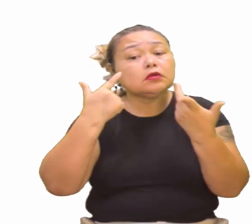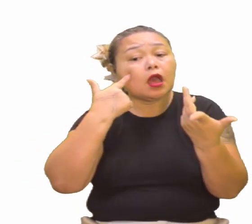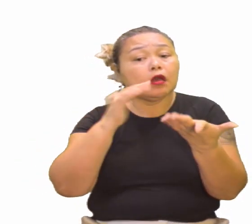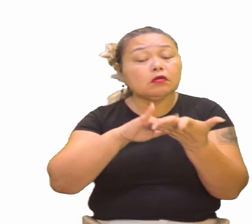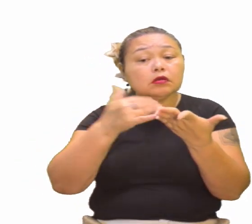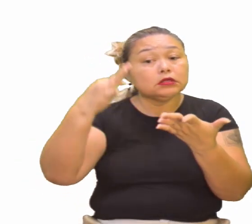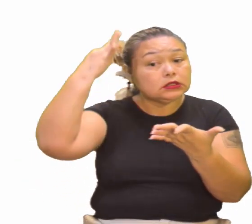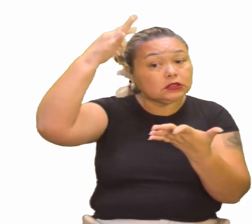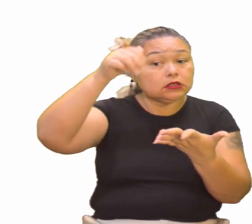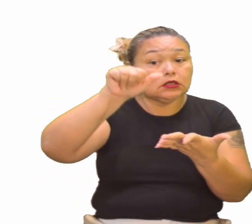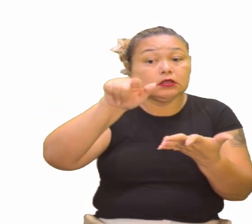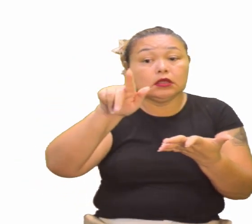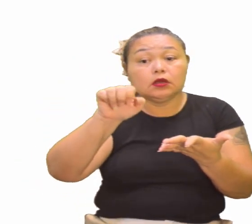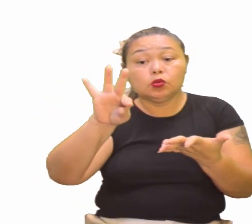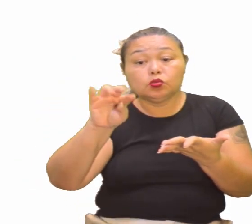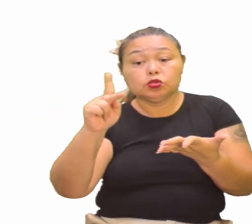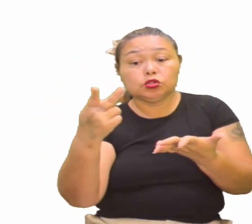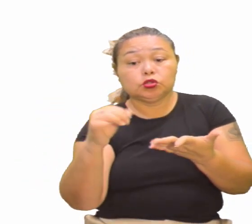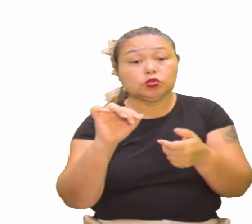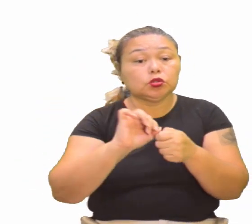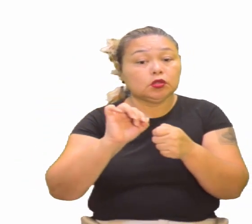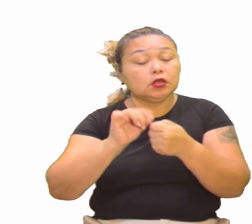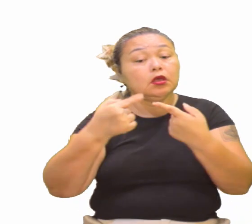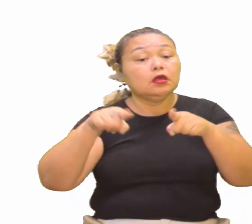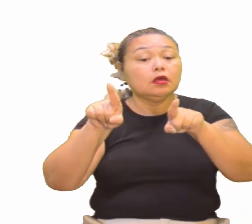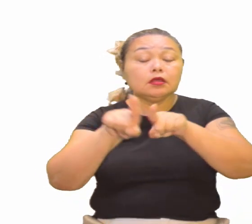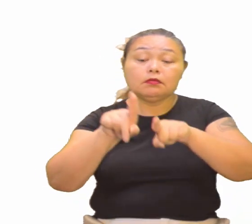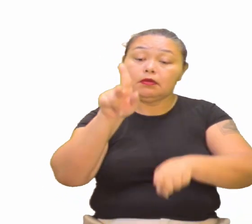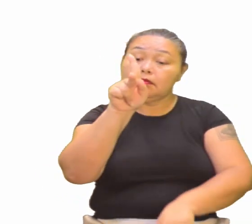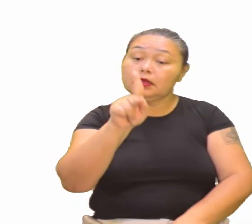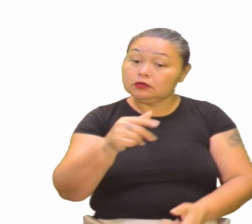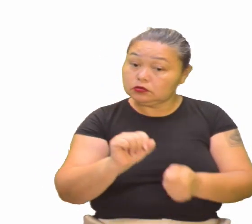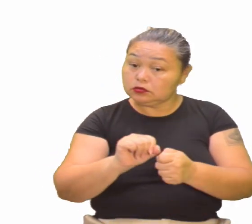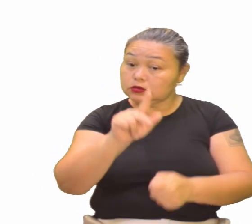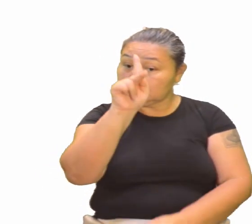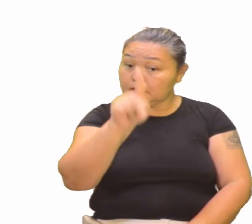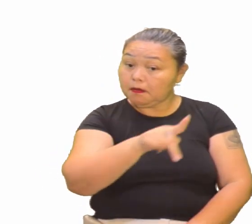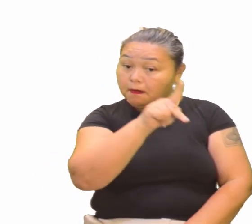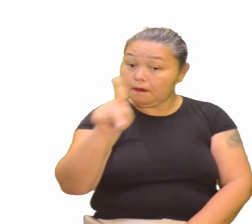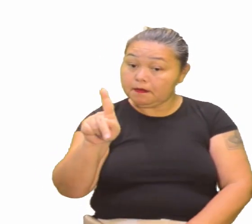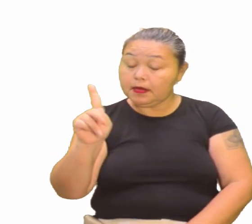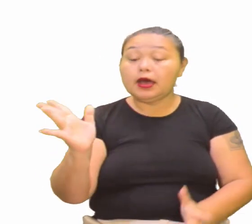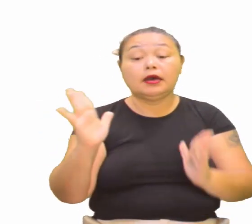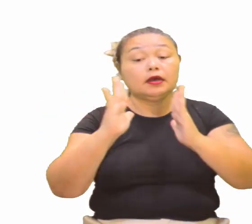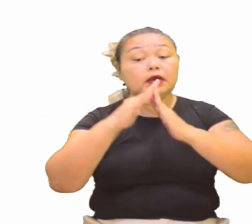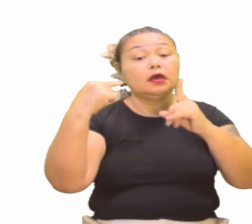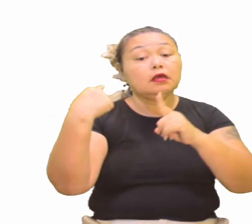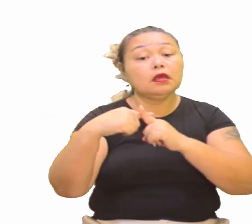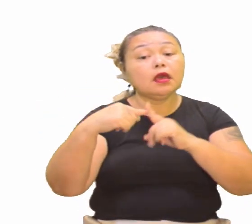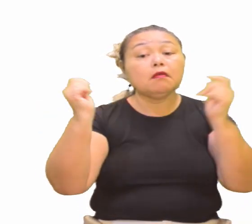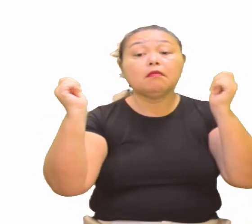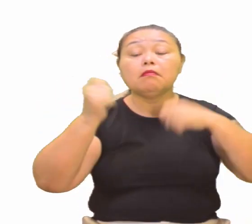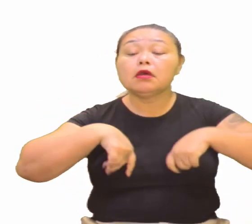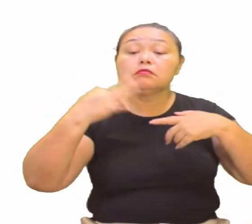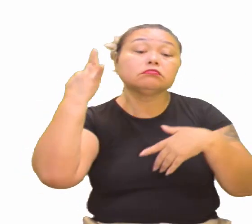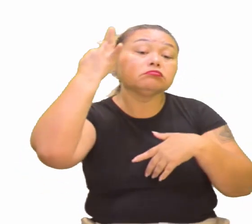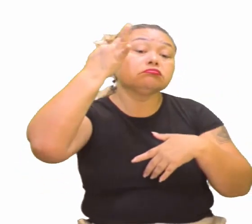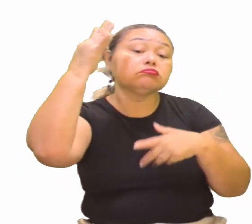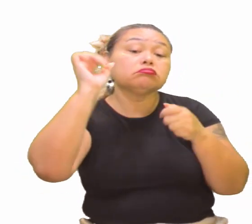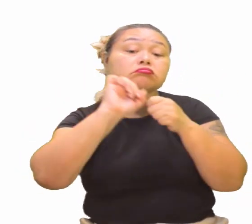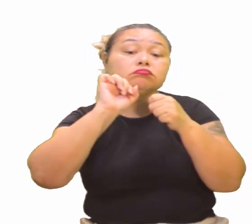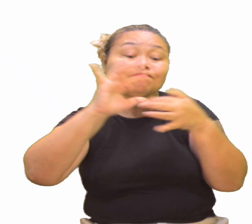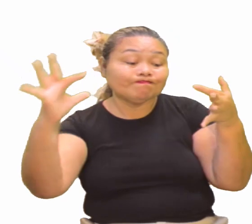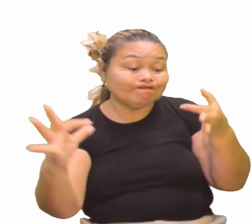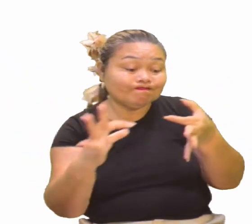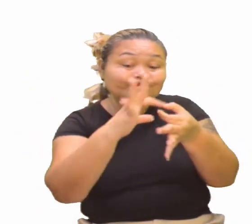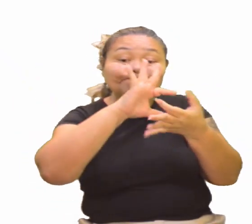por Santo Agostinho, e pelos padres da igreja, que permitia que a filosofia se